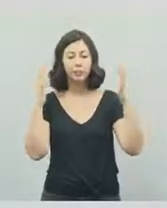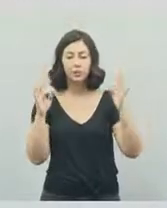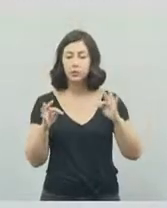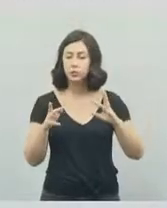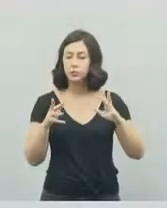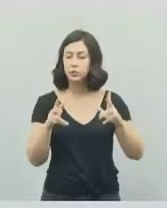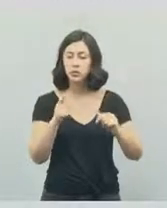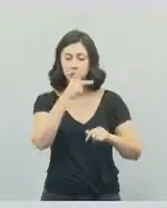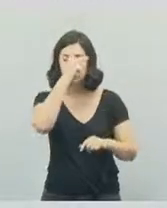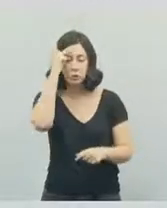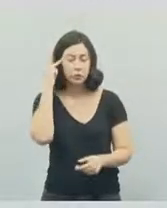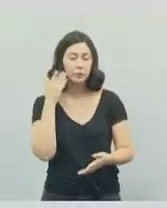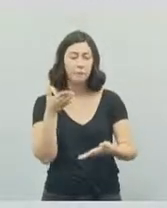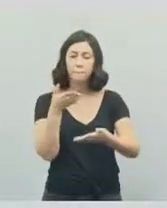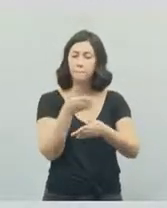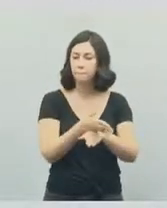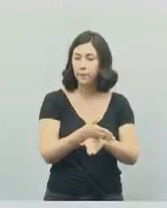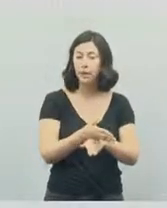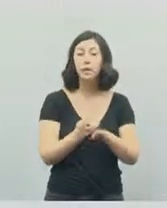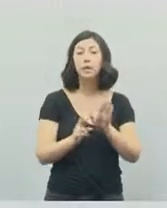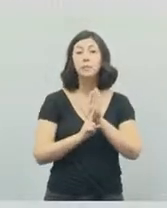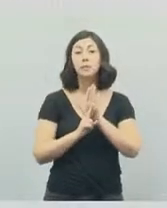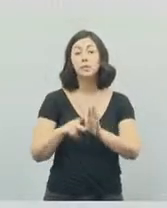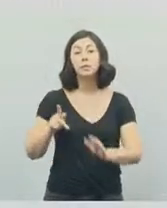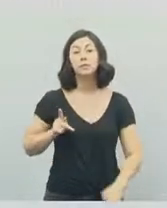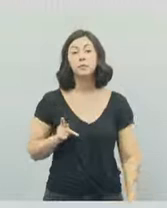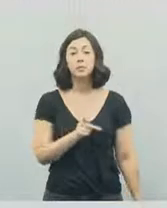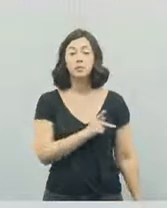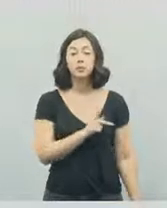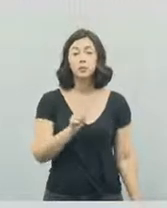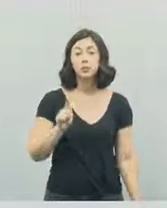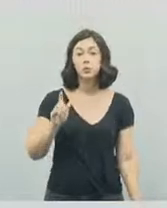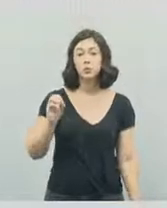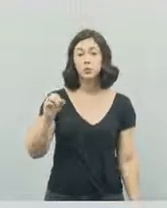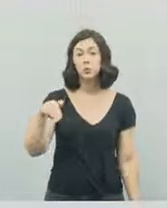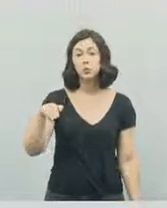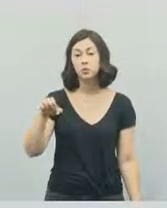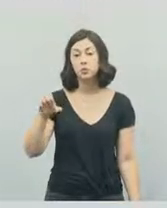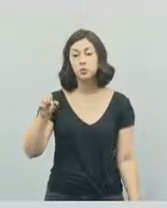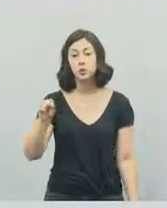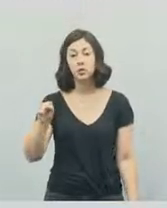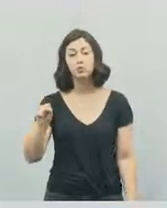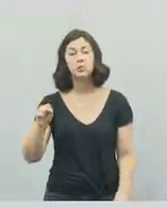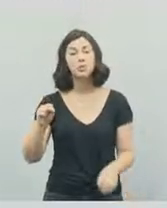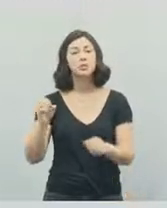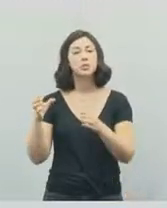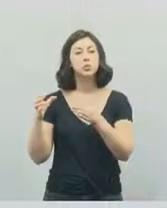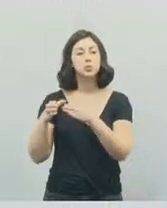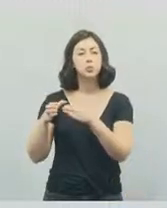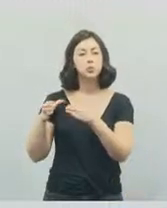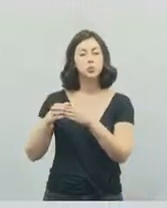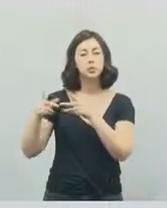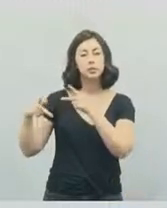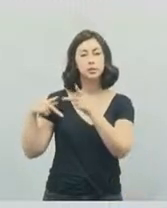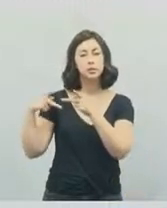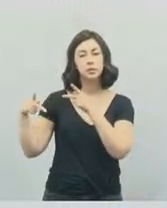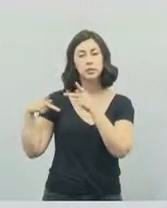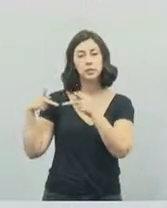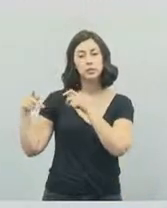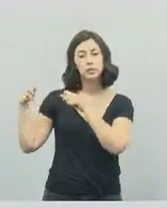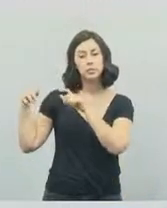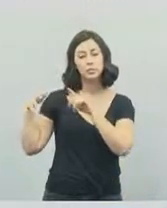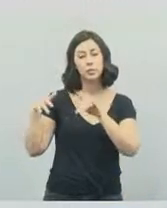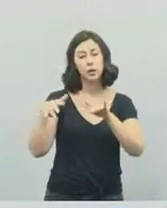os integrantes aí, em nome do Pastor Gomes, que veio com toda a equipe de São José dos Campos, também a equipe